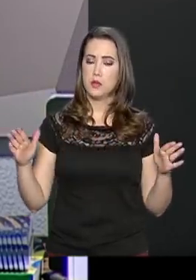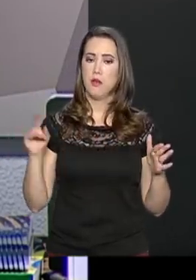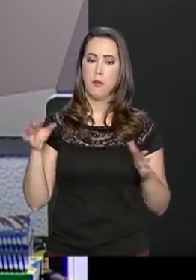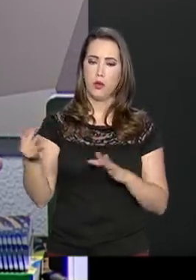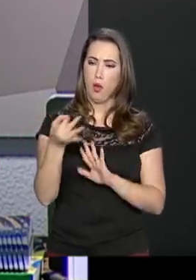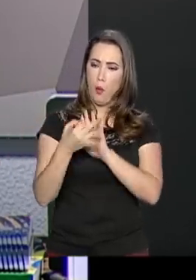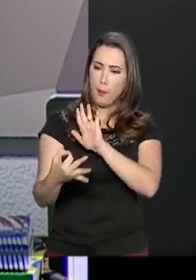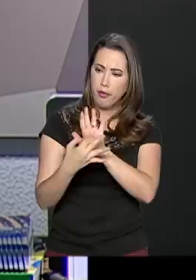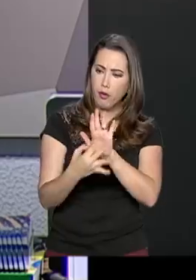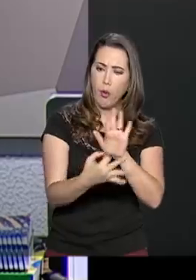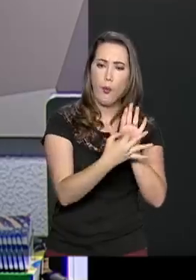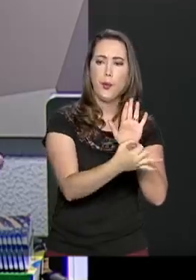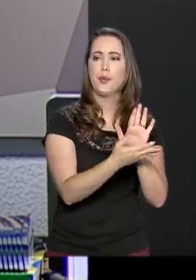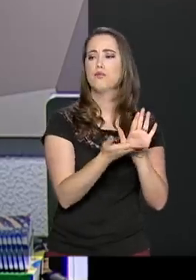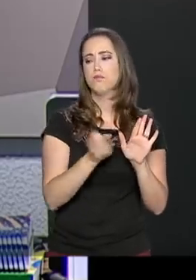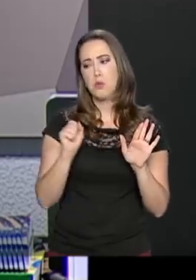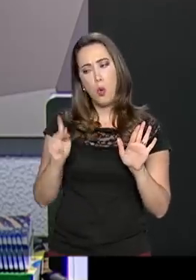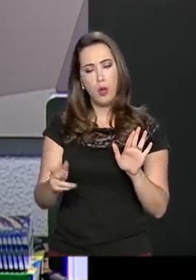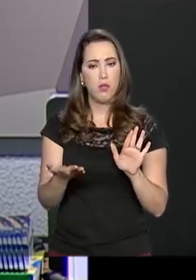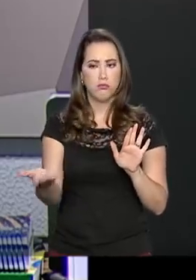sugestões e aprimoramento.